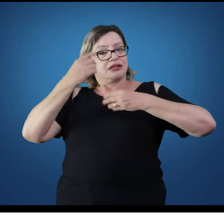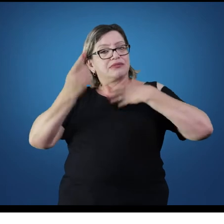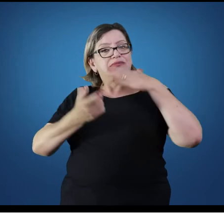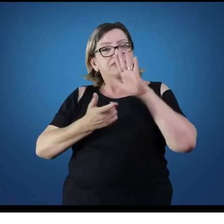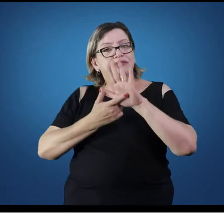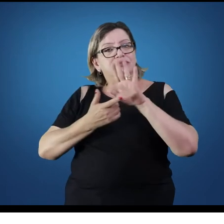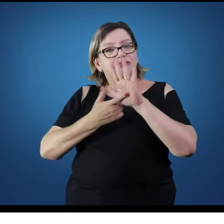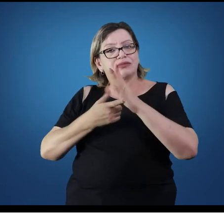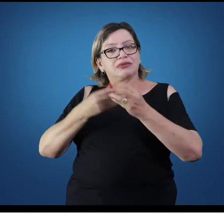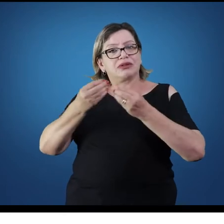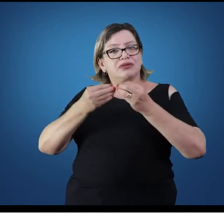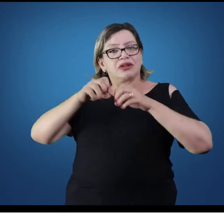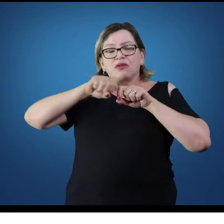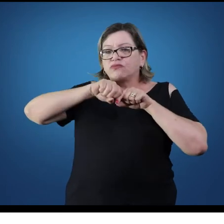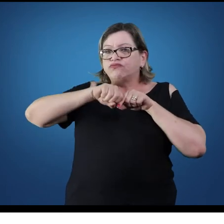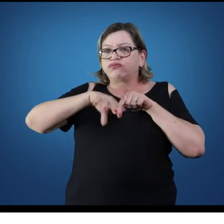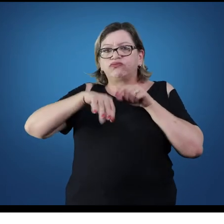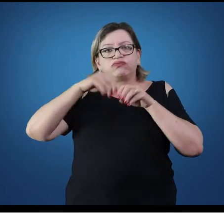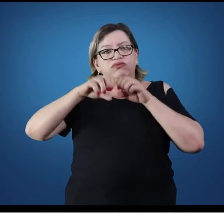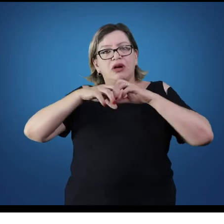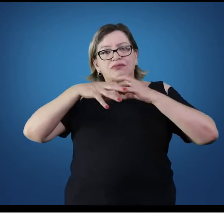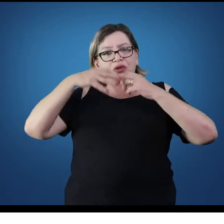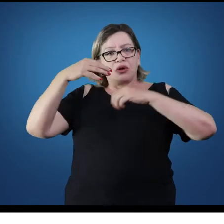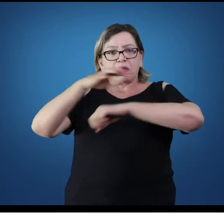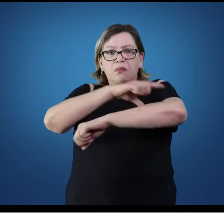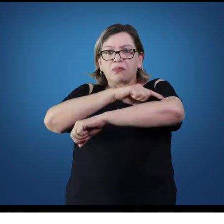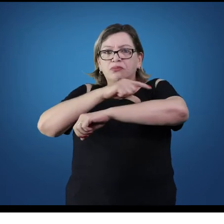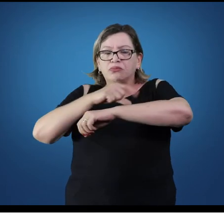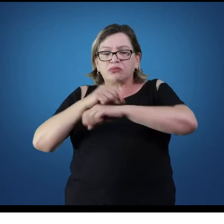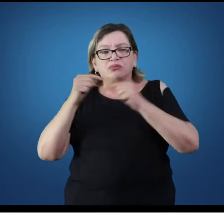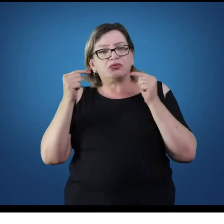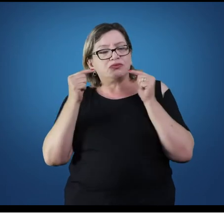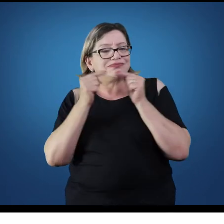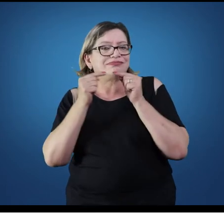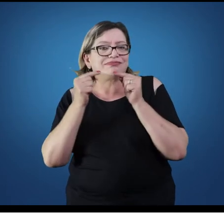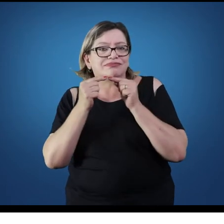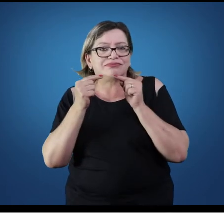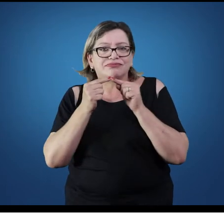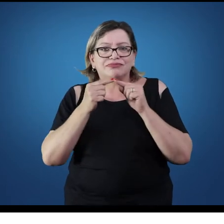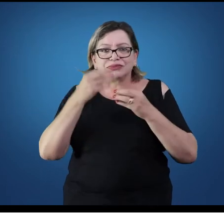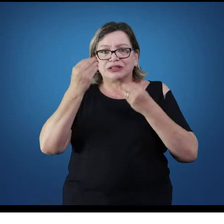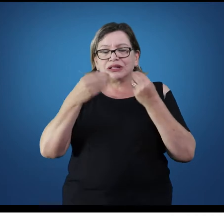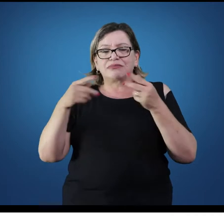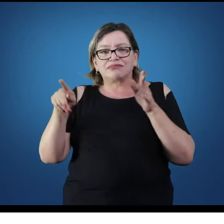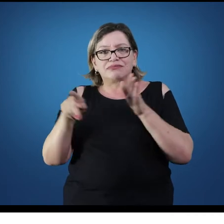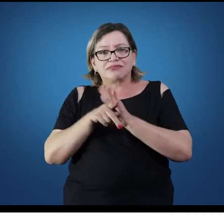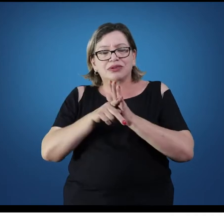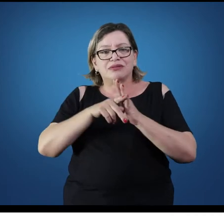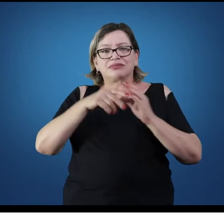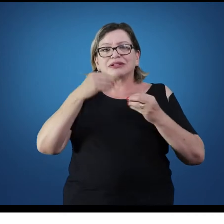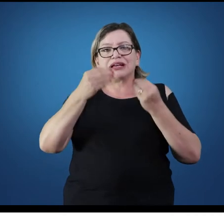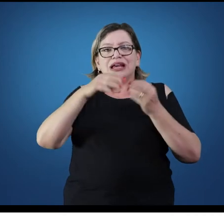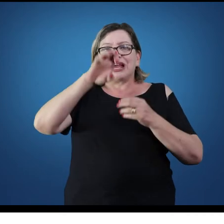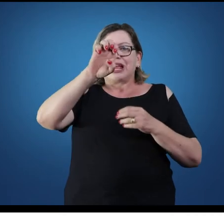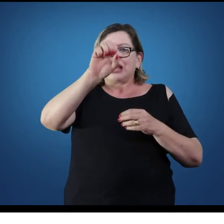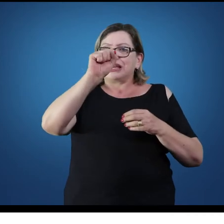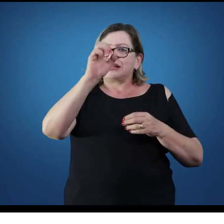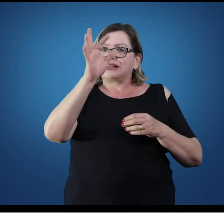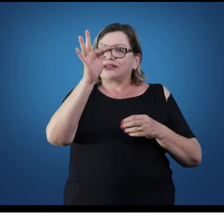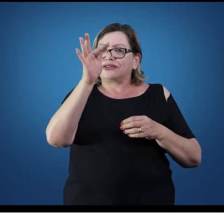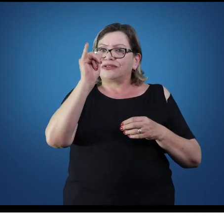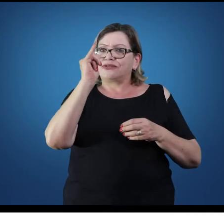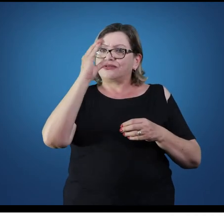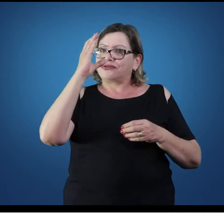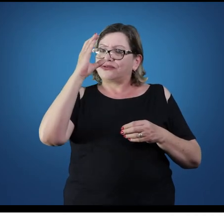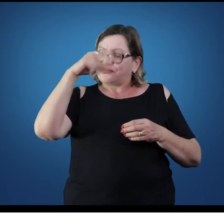força dos nossos músculos ligados aí à parte urinária, os esfínteres. Então a